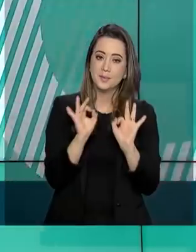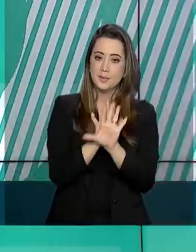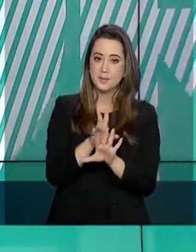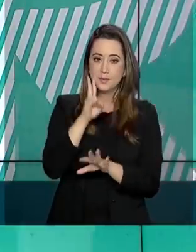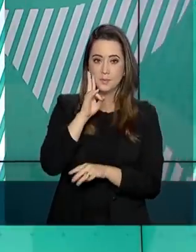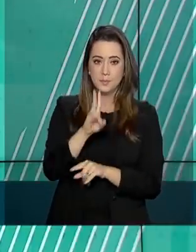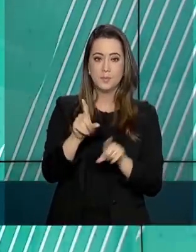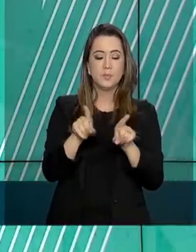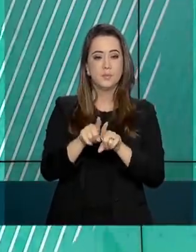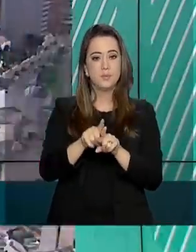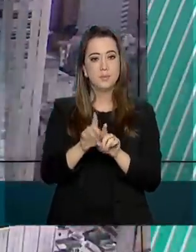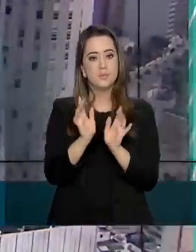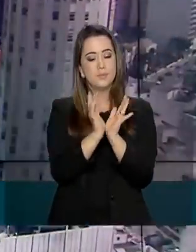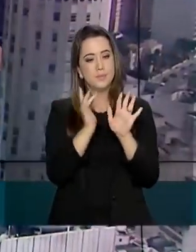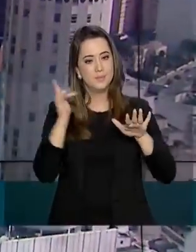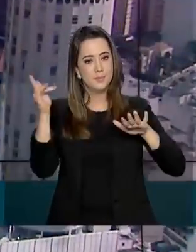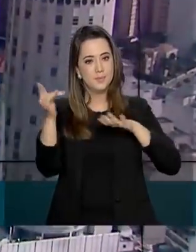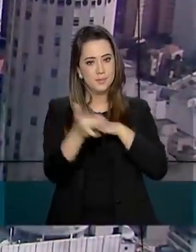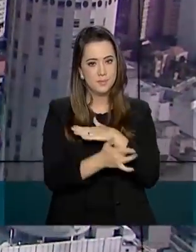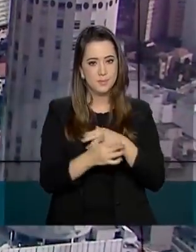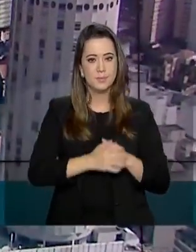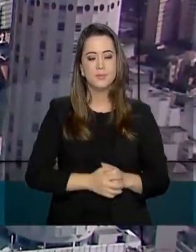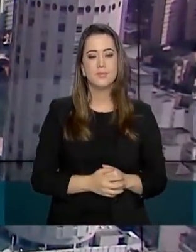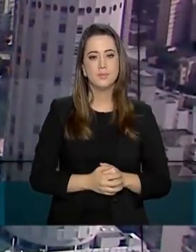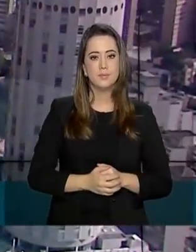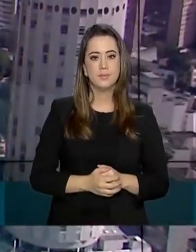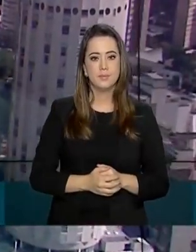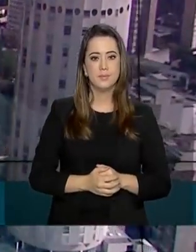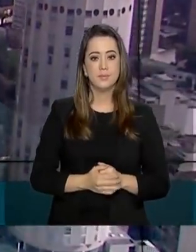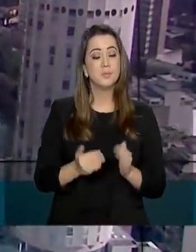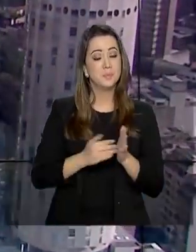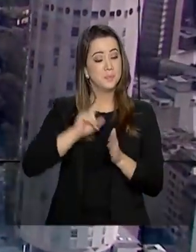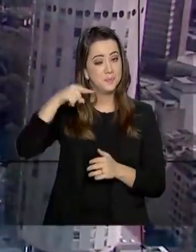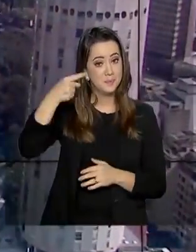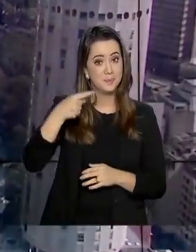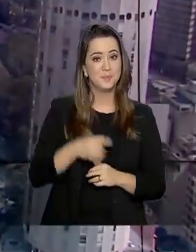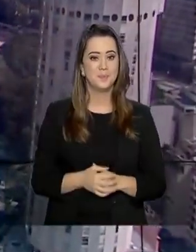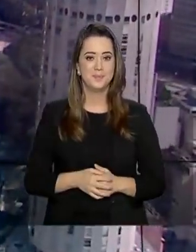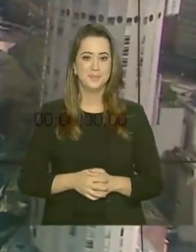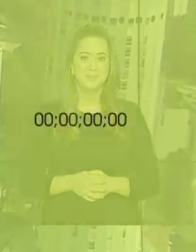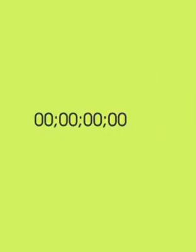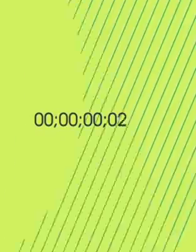fica por aqui. Acompanhe a gente também pelas nossas redes sociais. Até amanhã.